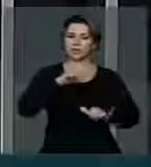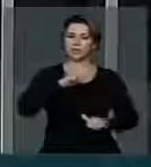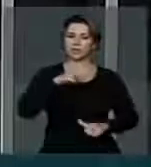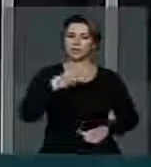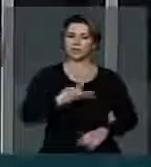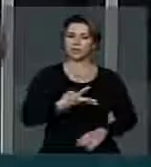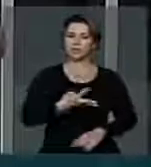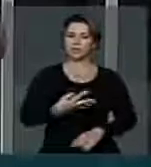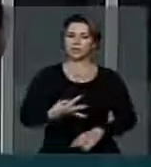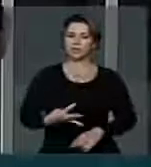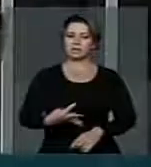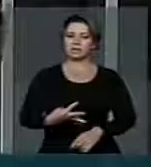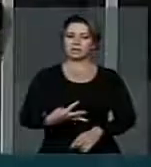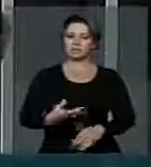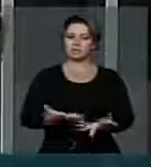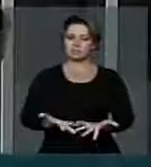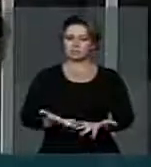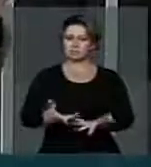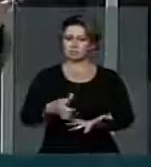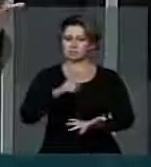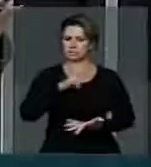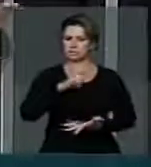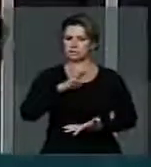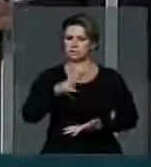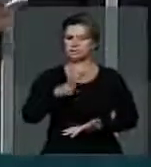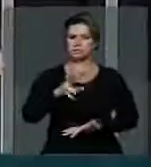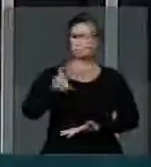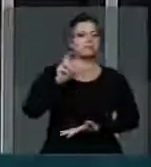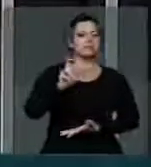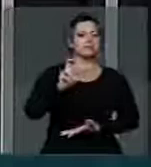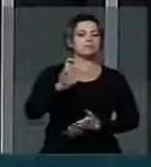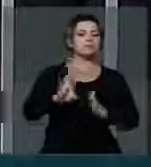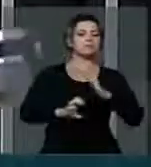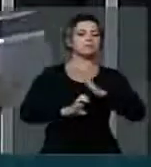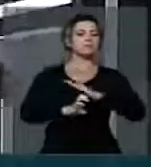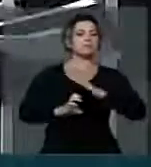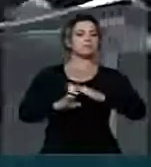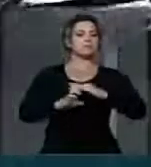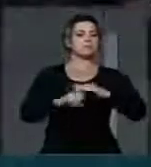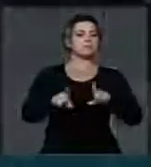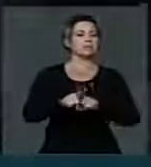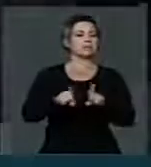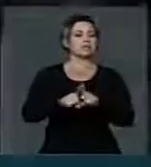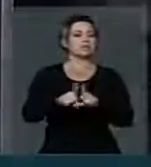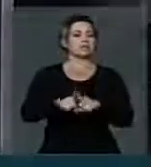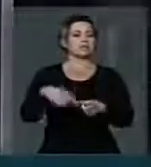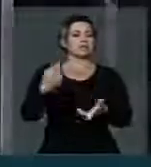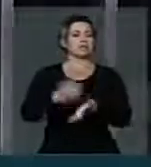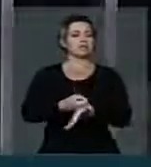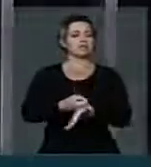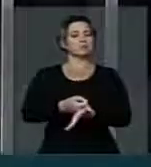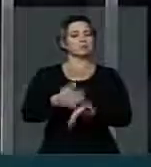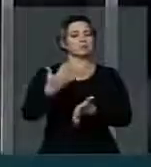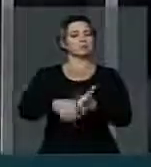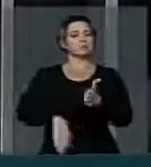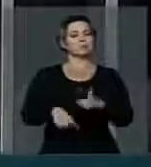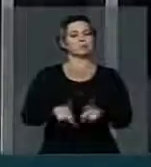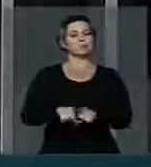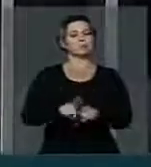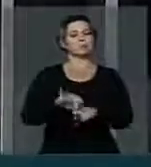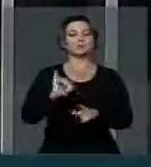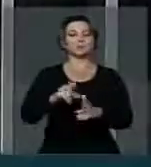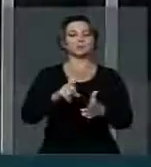Tínhamos cerca de cinco empresas com esta desoneração, que